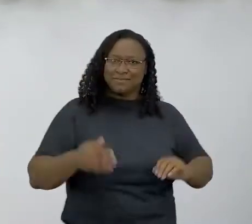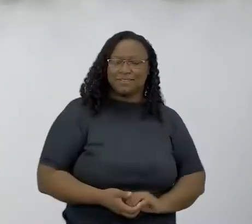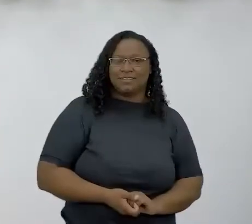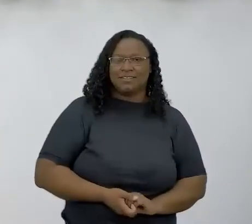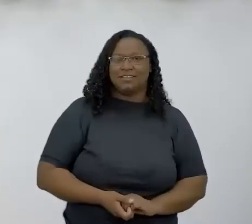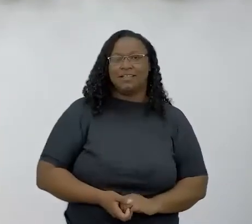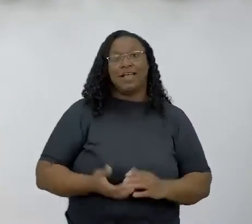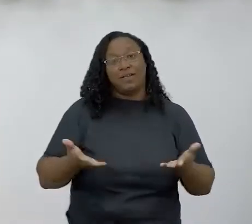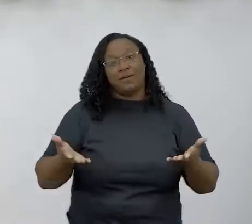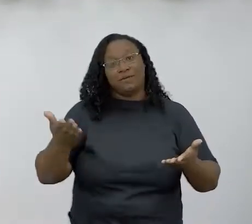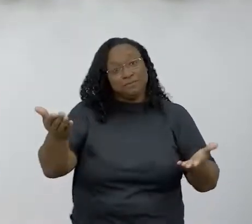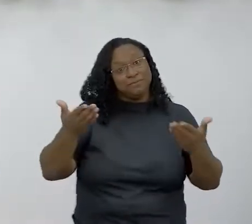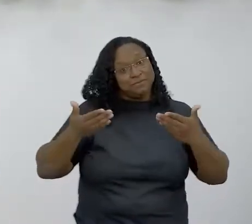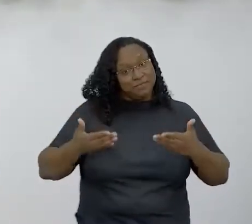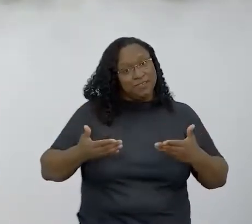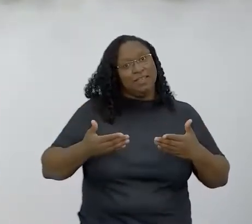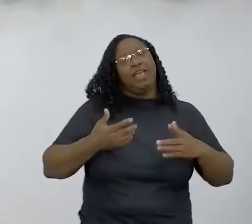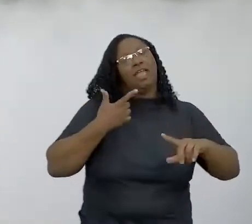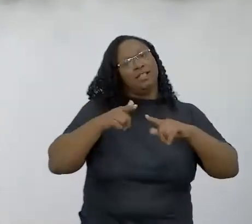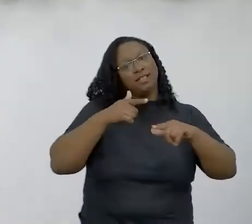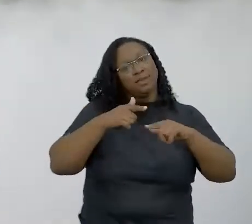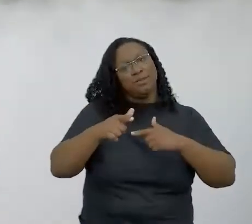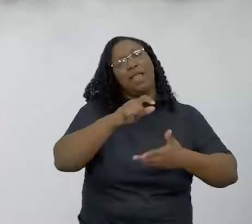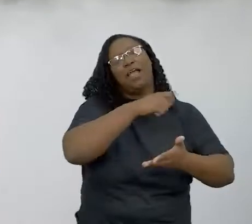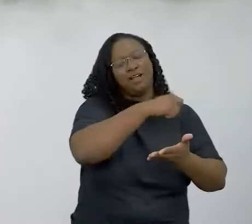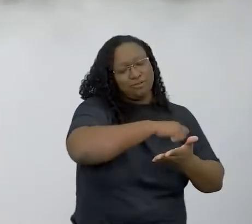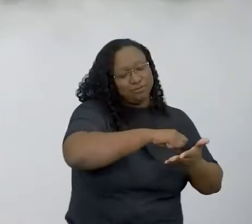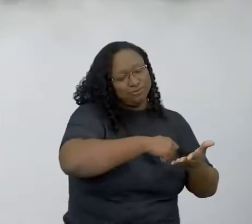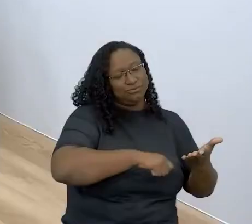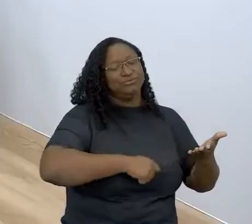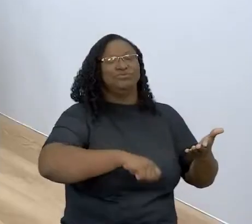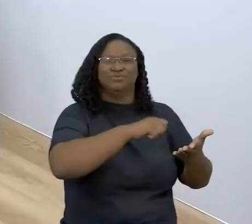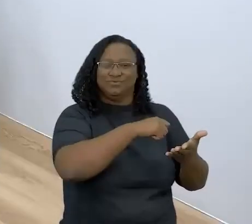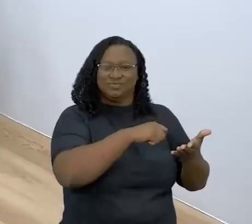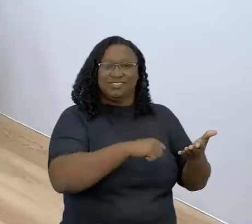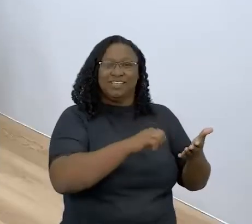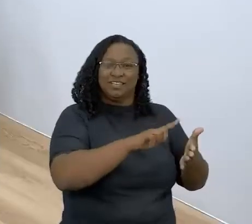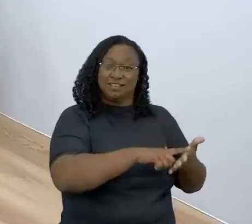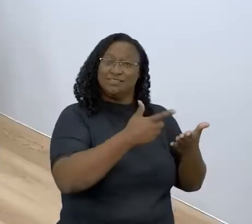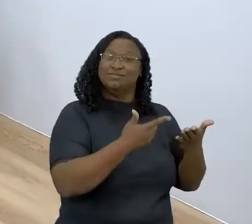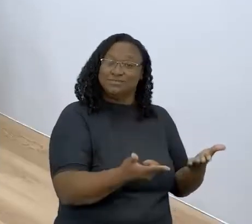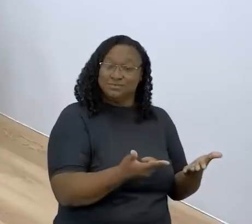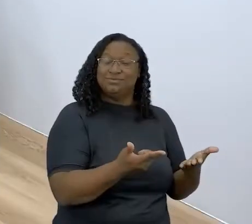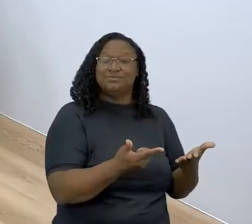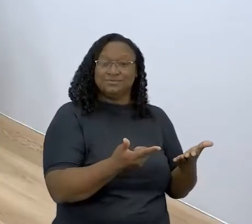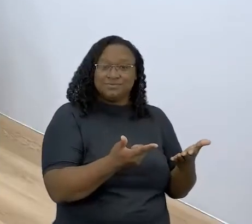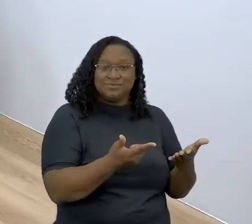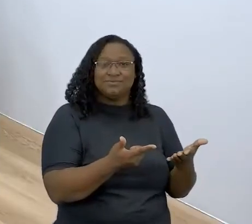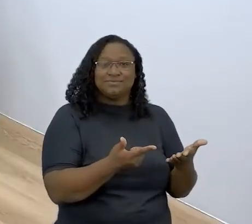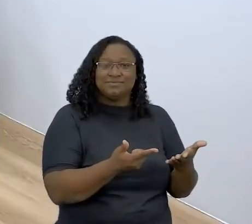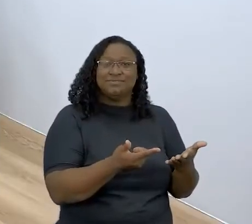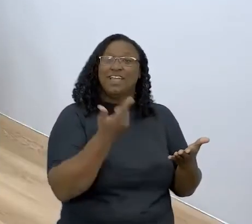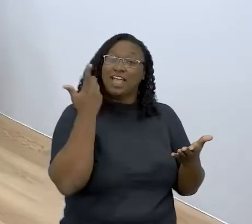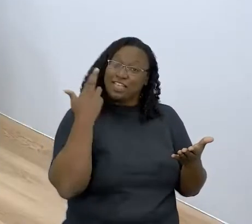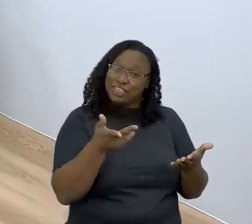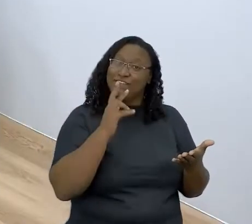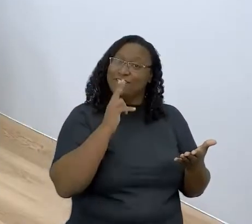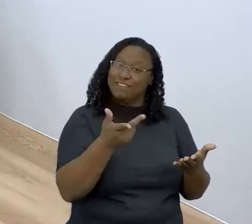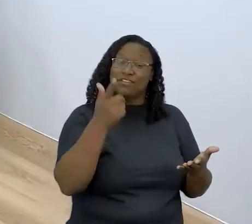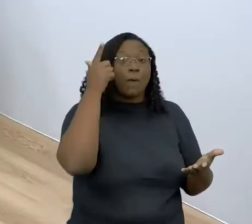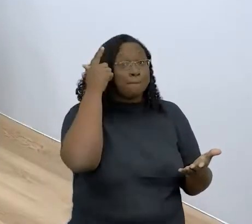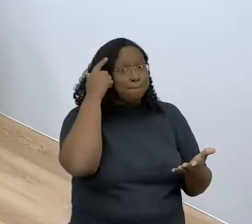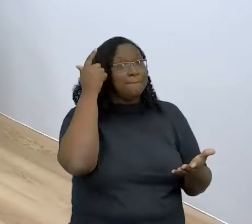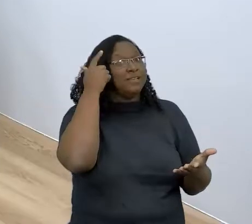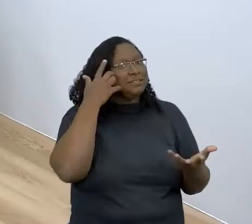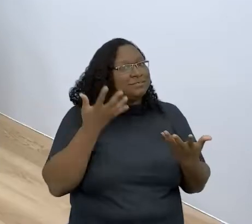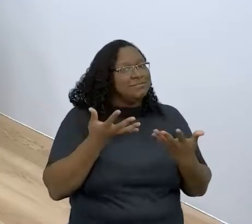que é agora trabalhar como autora e escritora de livros. Sim. É, numa pegada maker e tal, uma coisa diferente. Muito. Pensando na